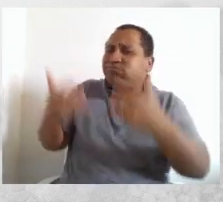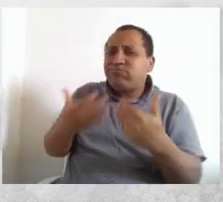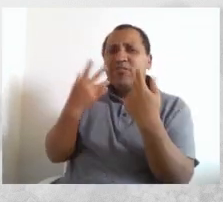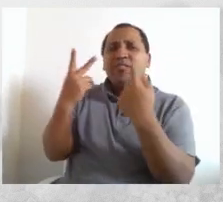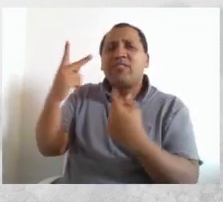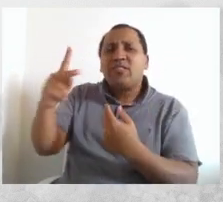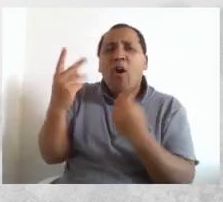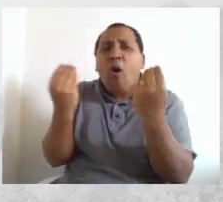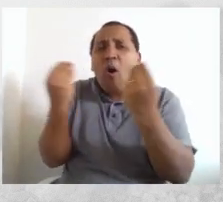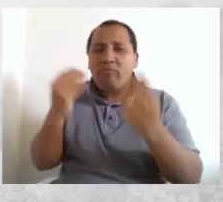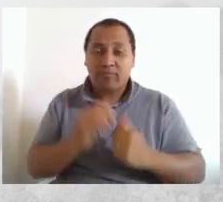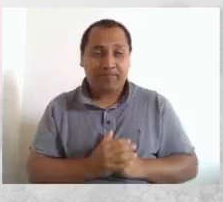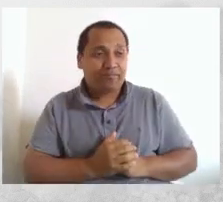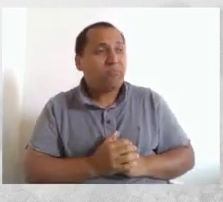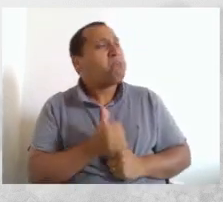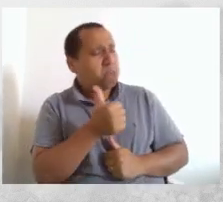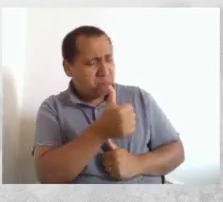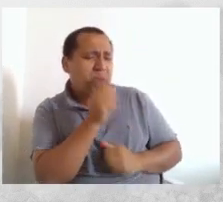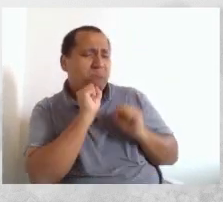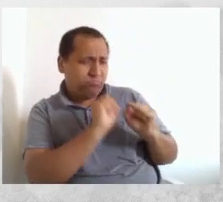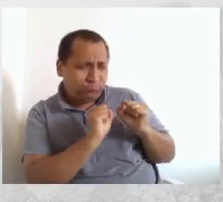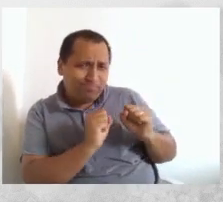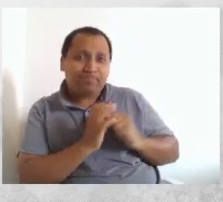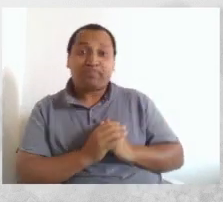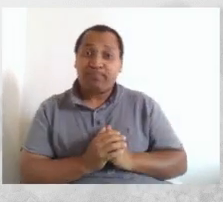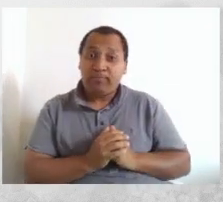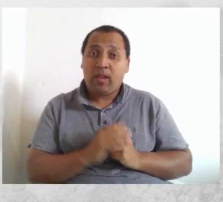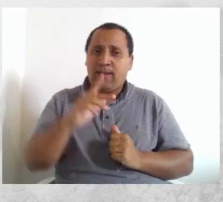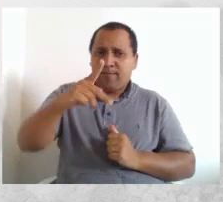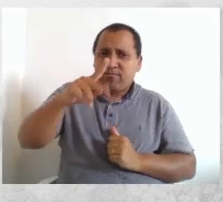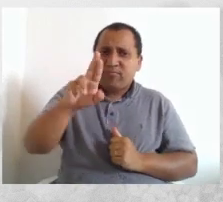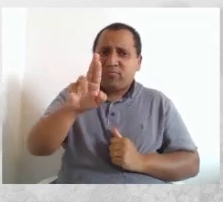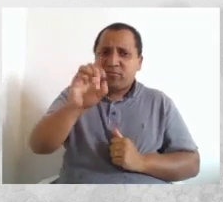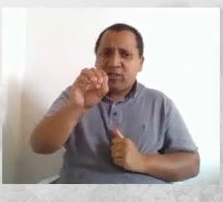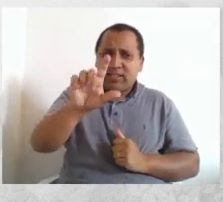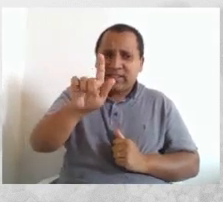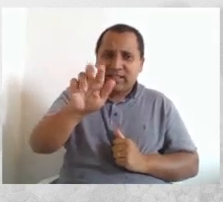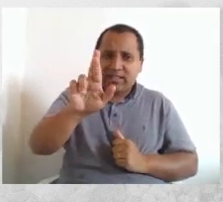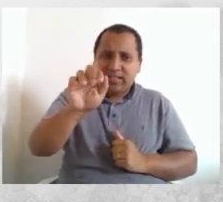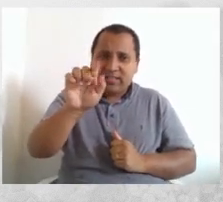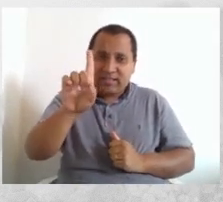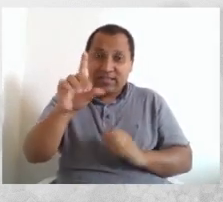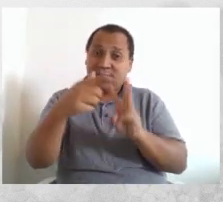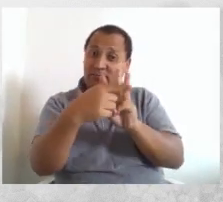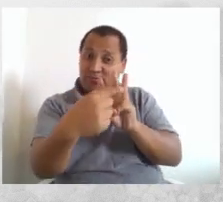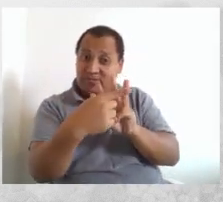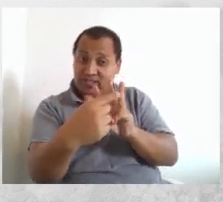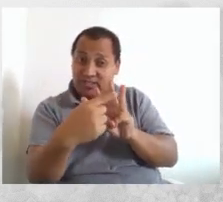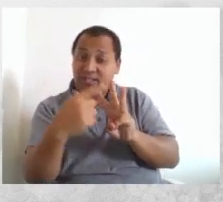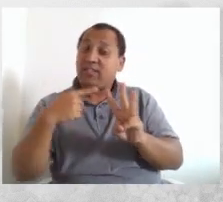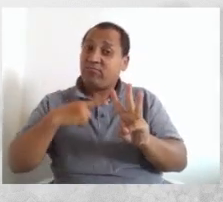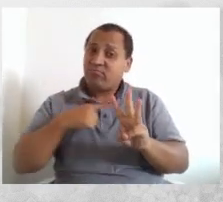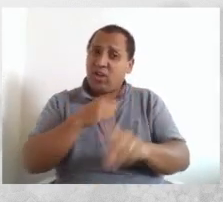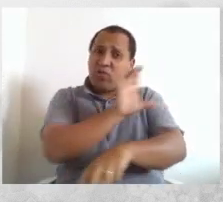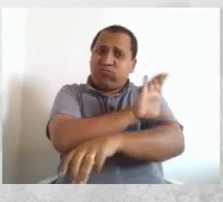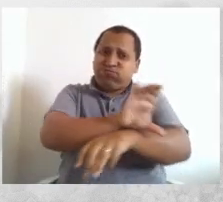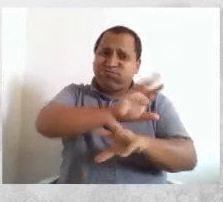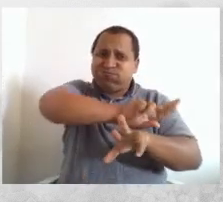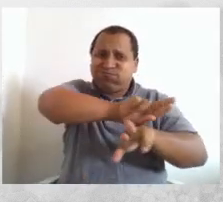contar um pouco sobre elas? Sim, a Prograde tem realizado uma série de cursos que